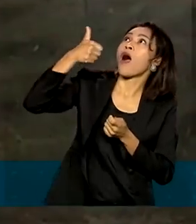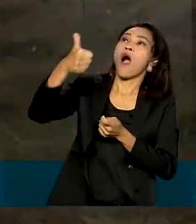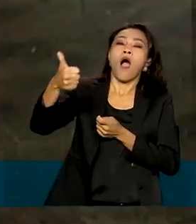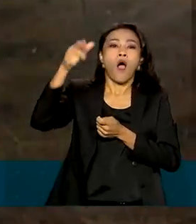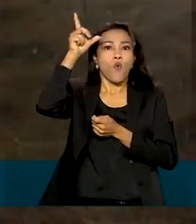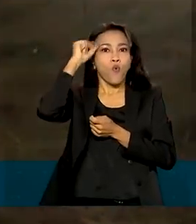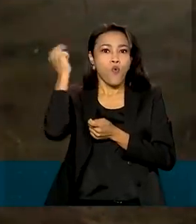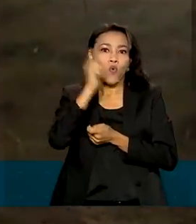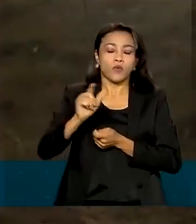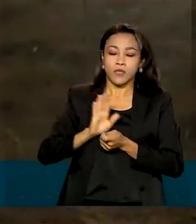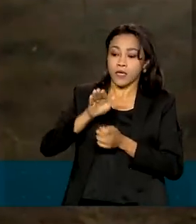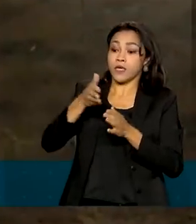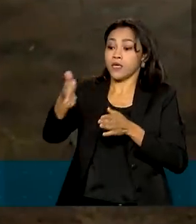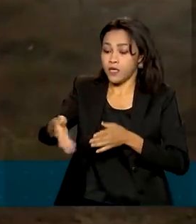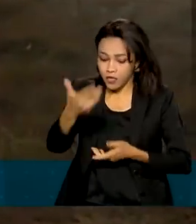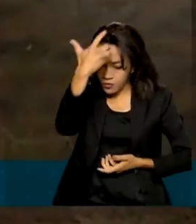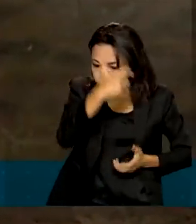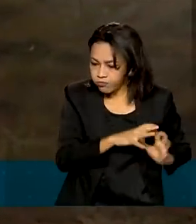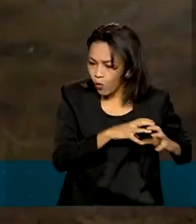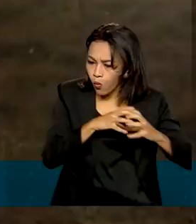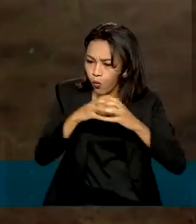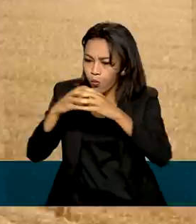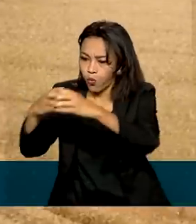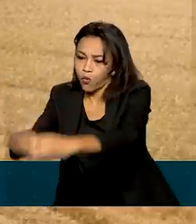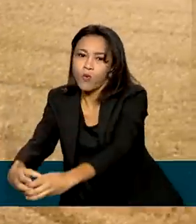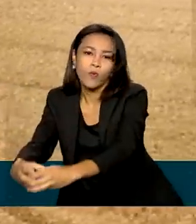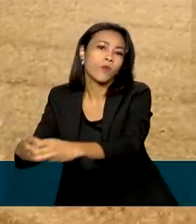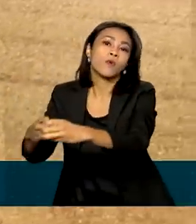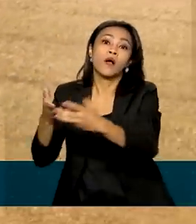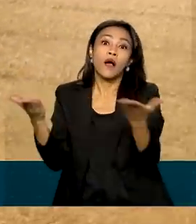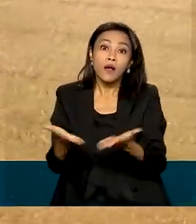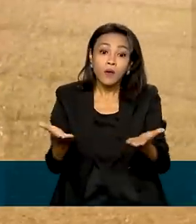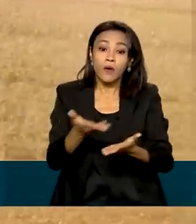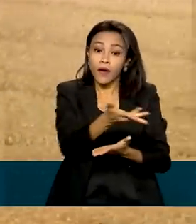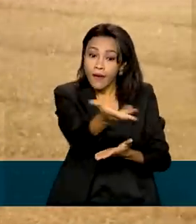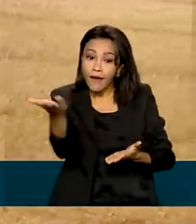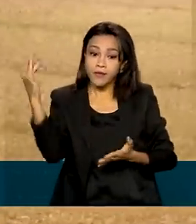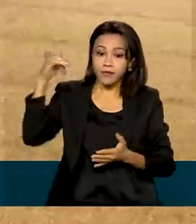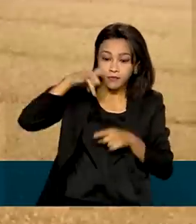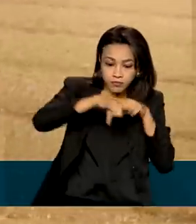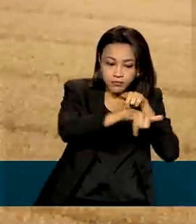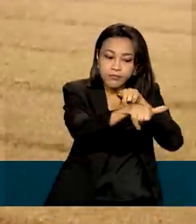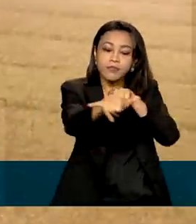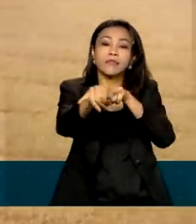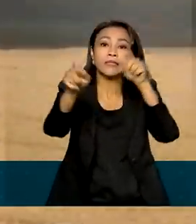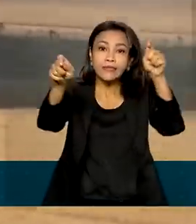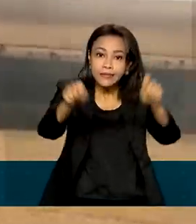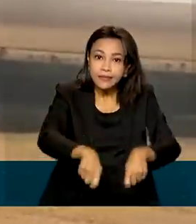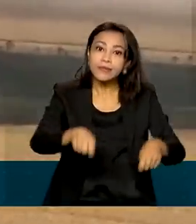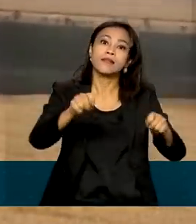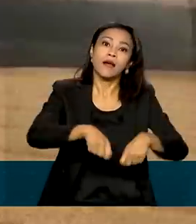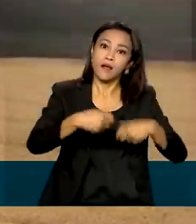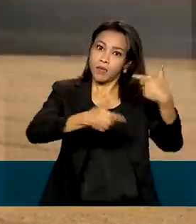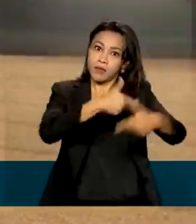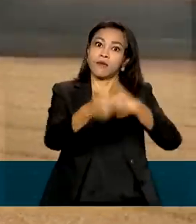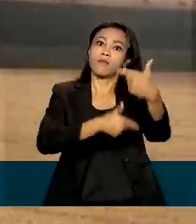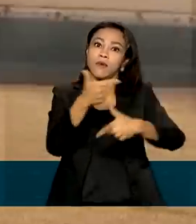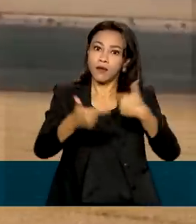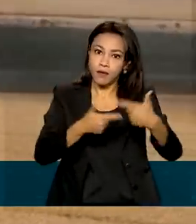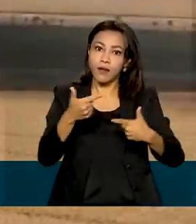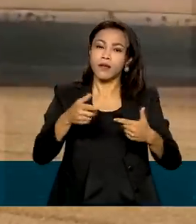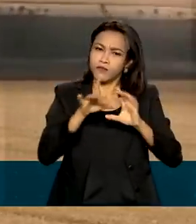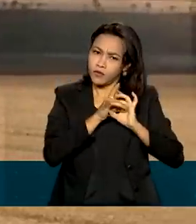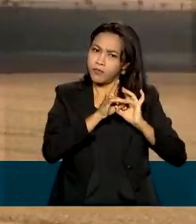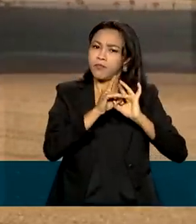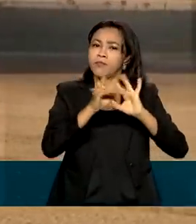até os focos. E, a partir de agora, as aeronaves agrícolas vão poder fazer esse serviço, que foi